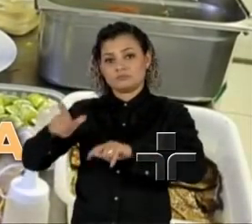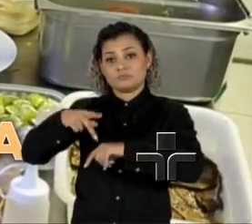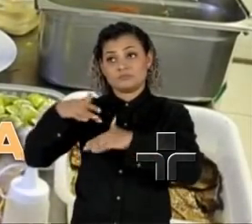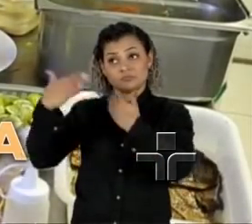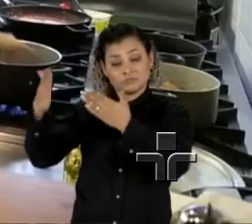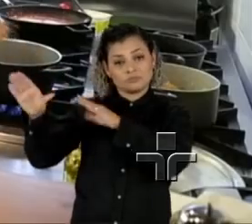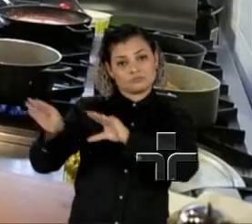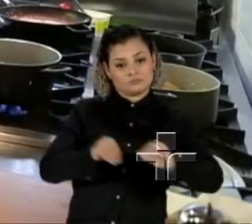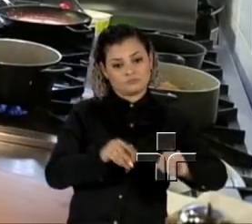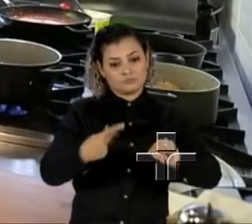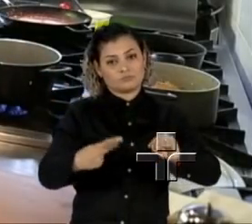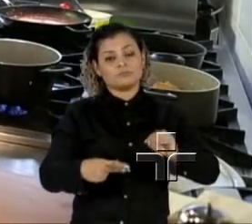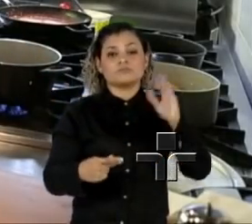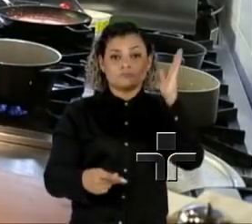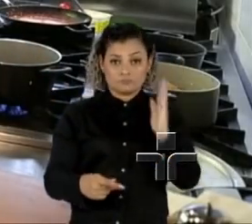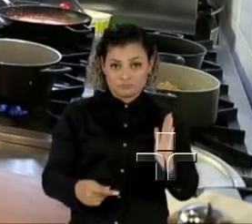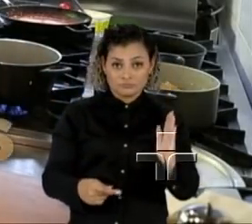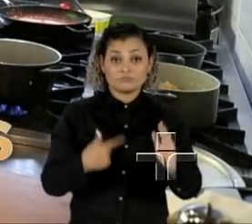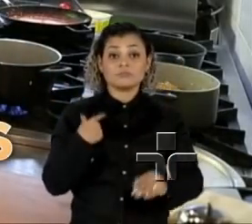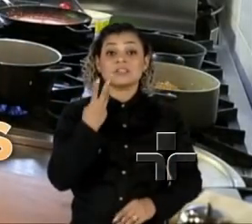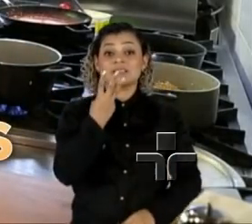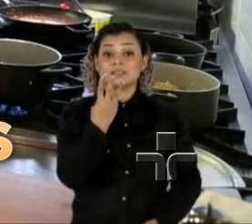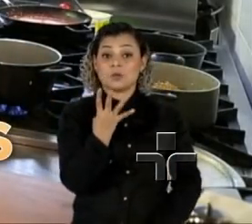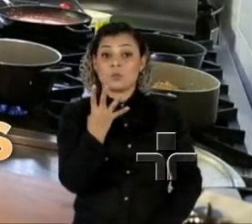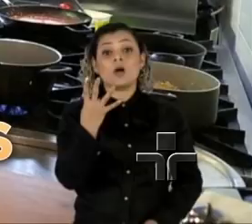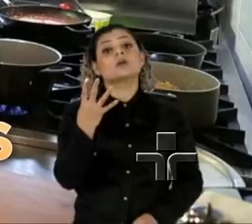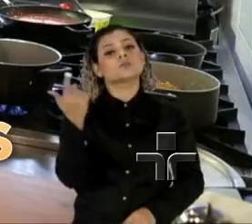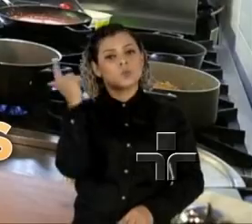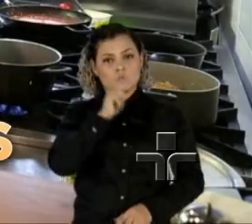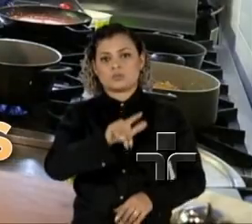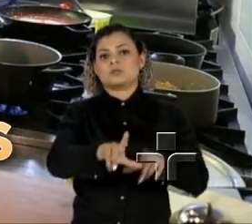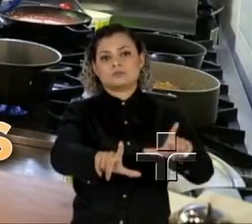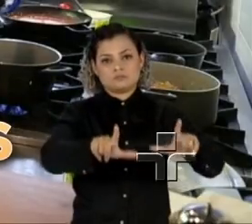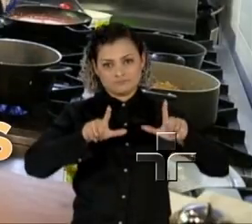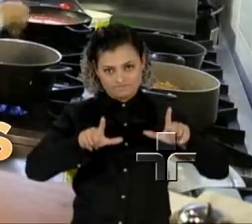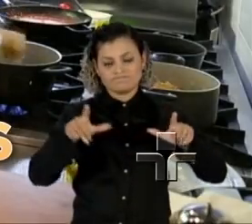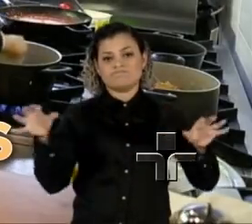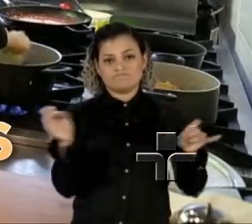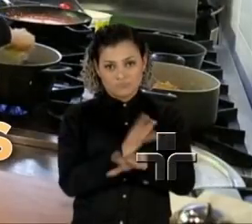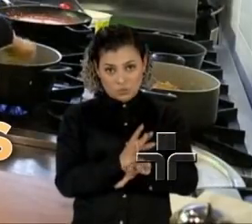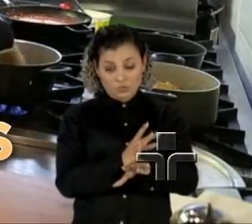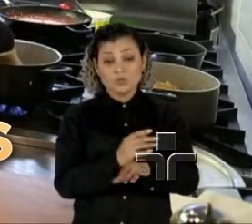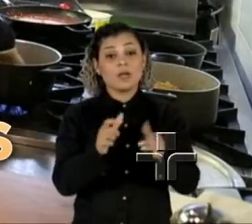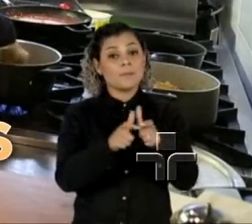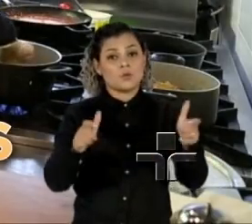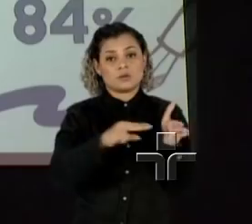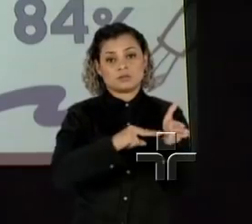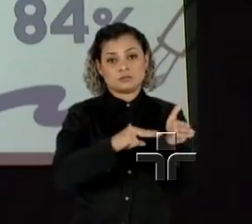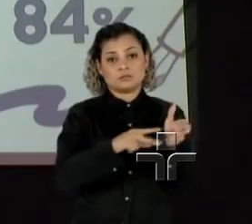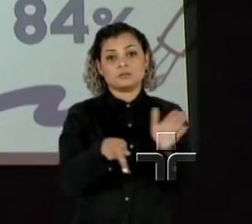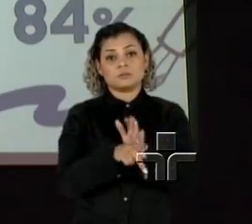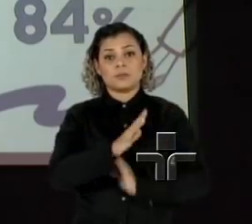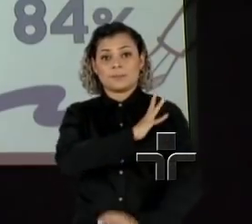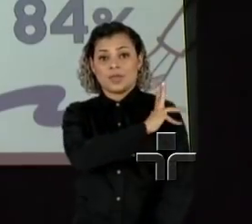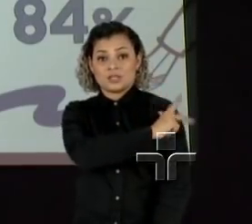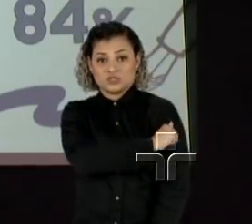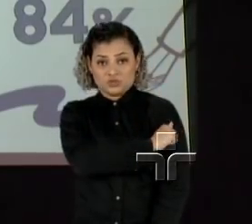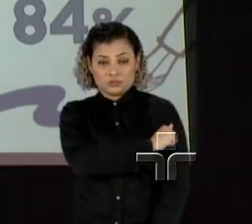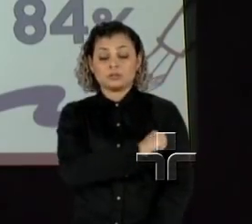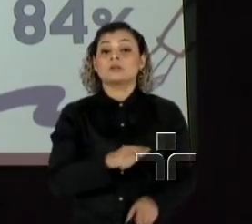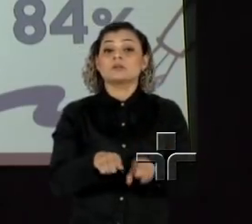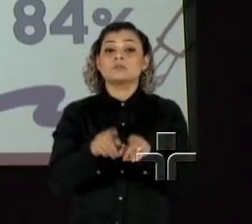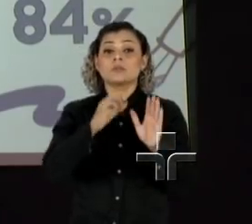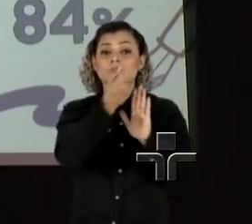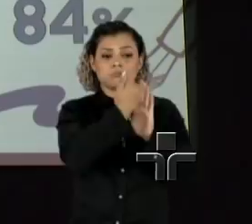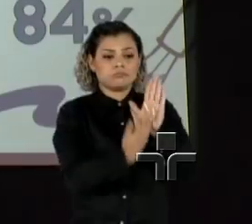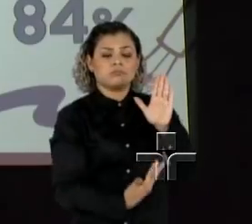no Brasil. No último ano, apenas 34 foram revalidados, a maioria de sírios e palestinos. Os números fazem parte de um